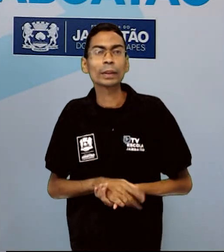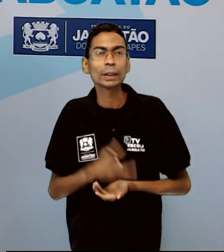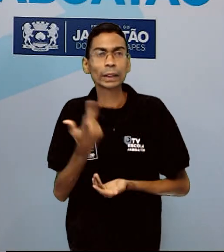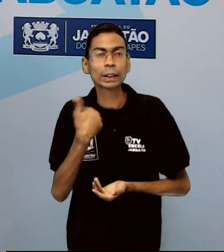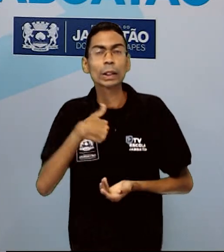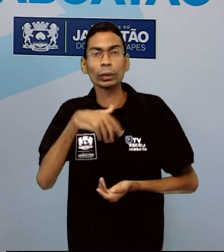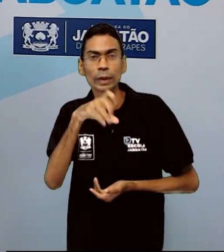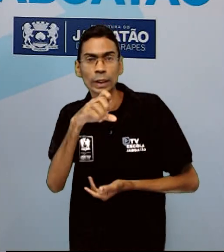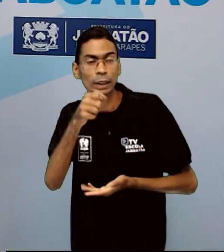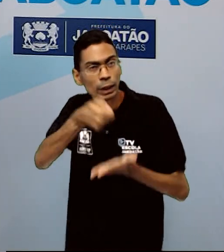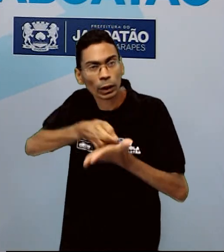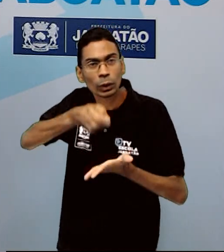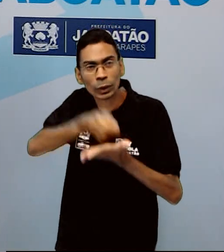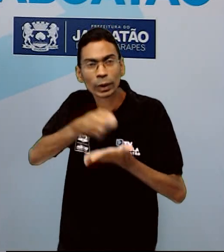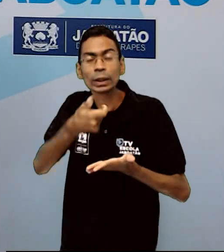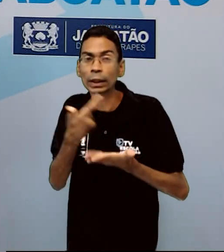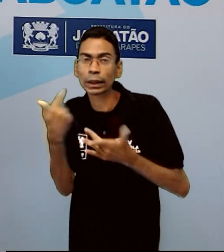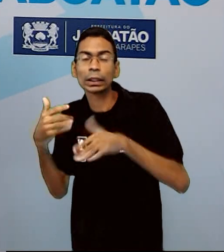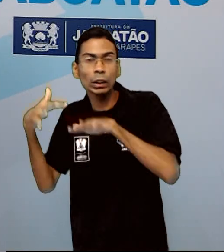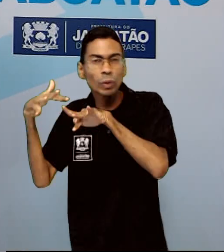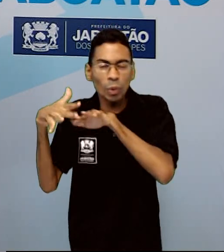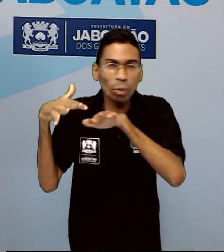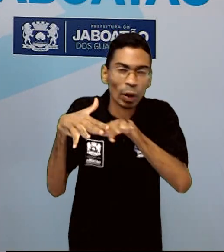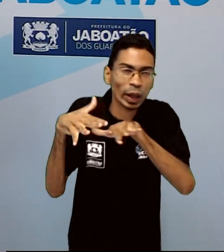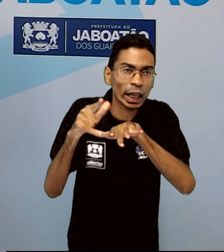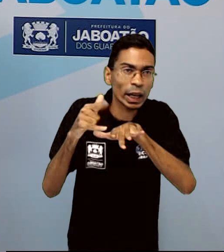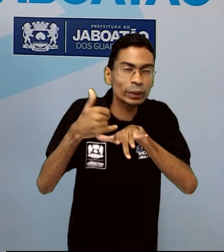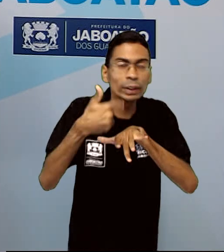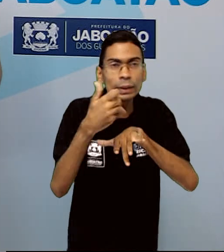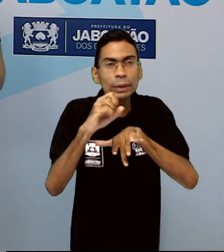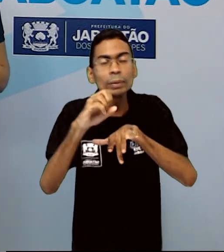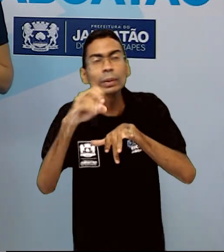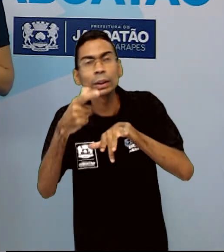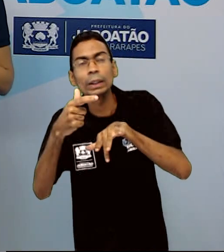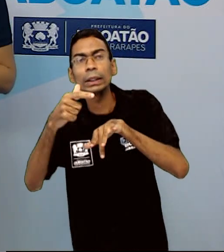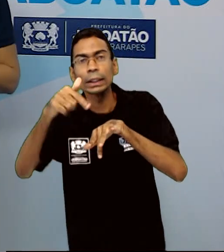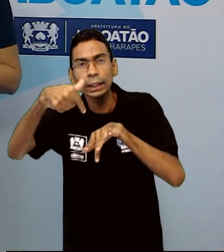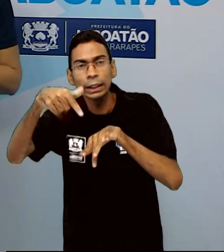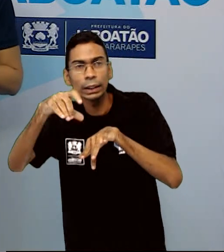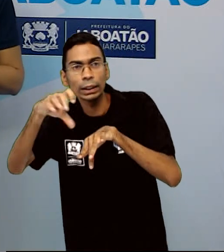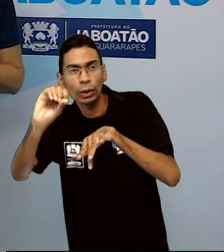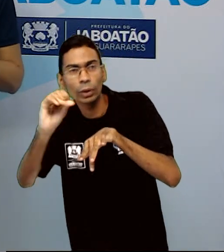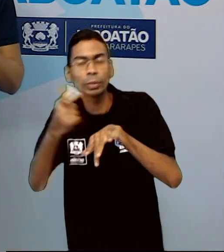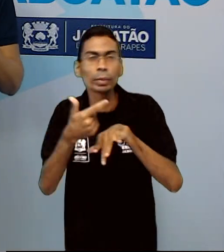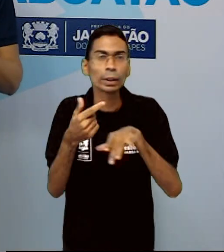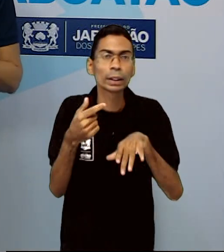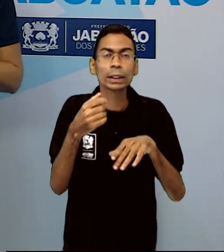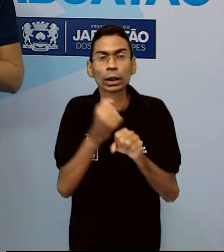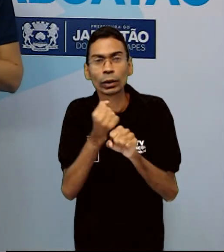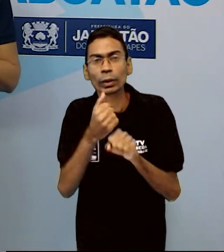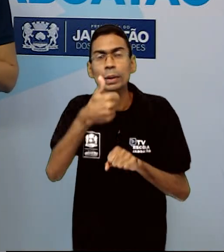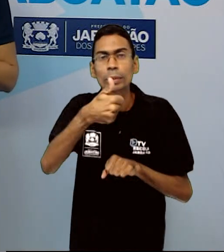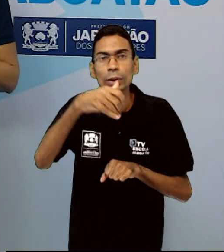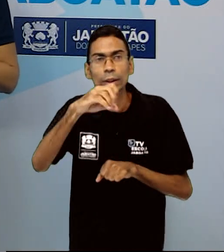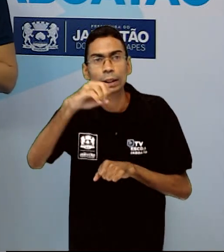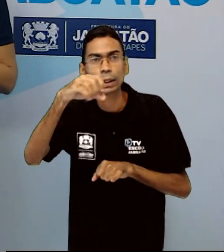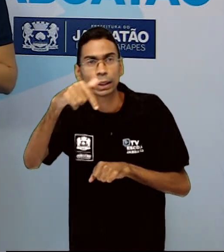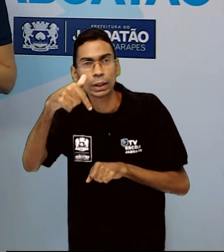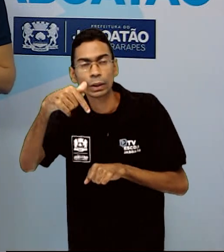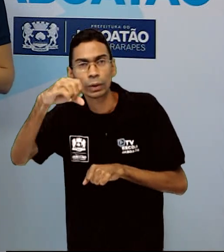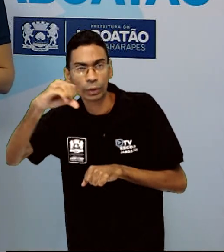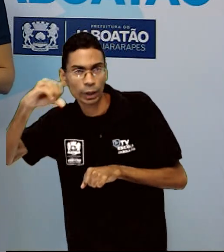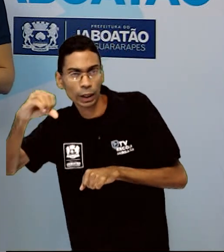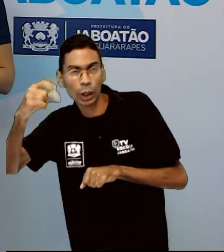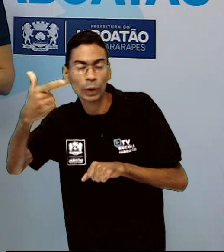os anos de 1789 e 1799. No início do movimento, foi